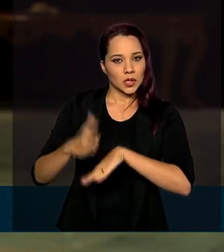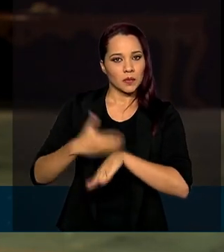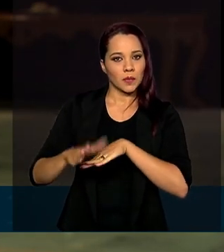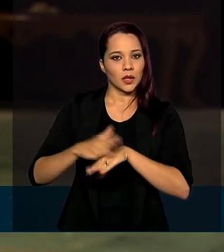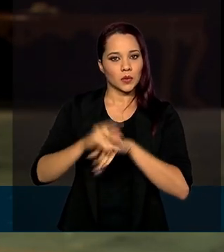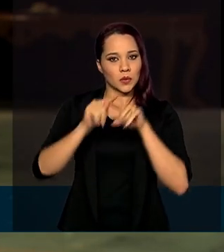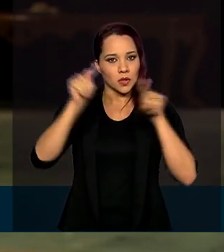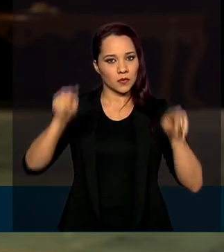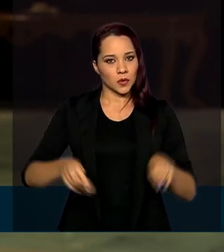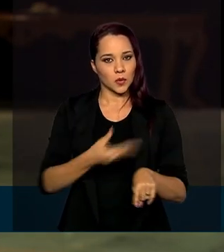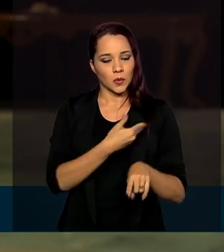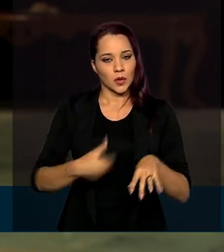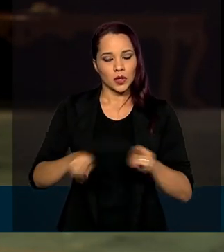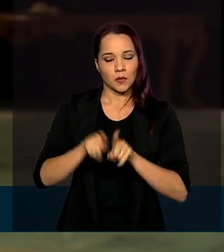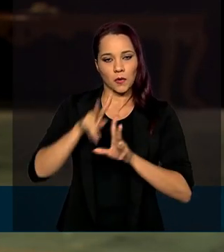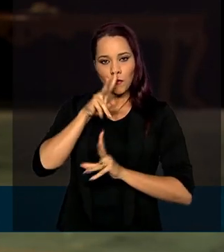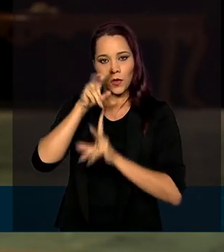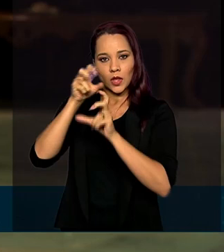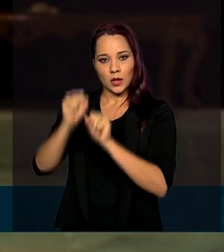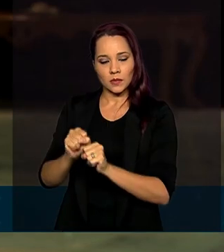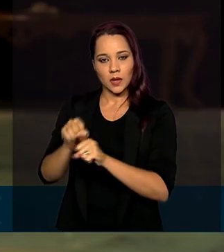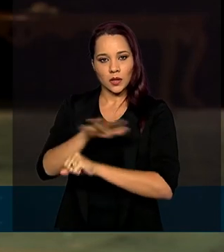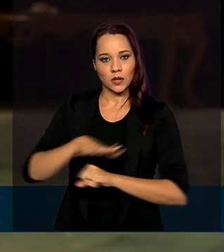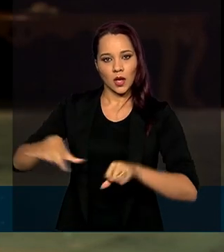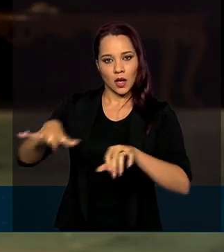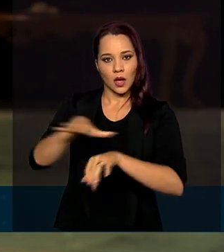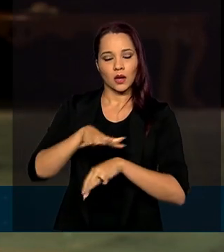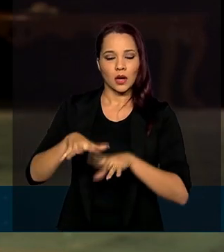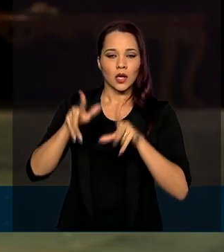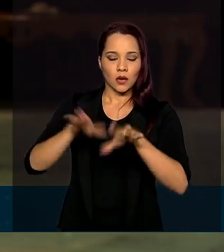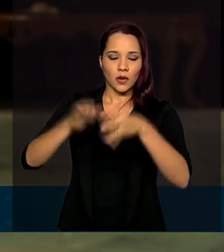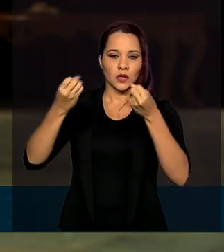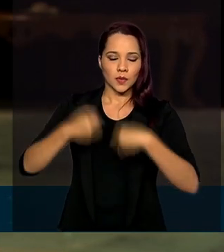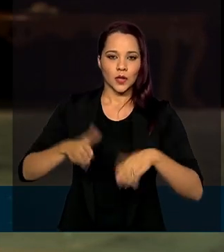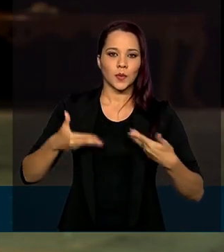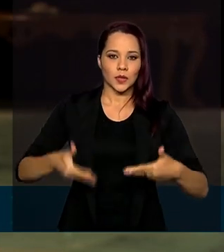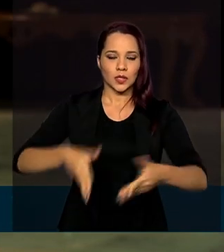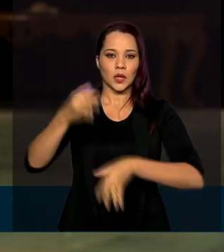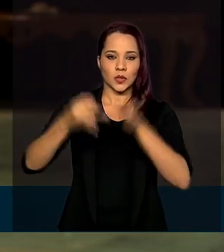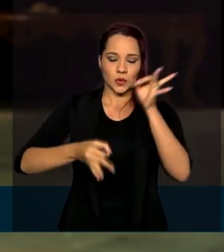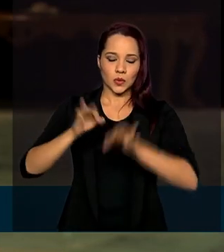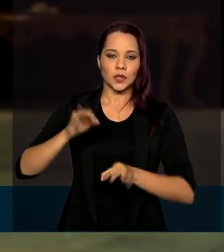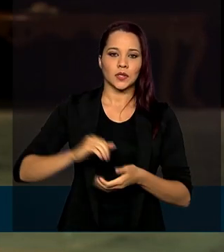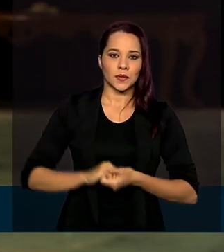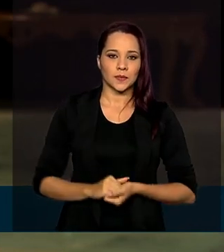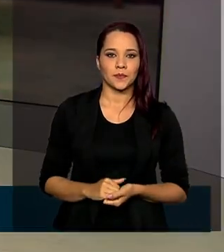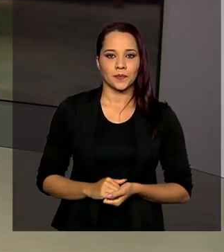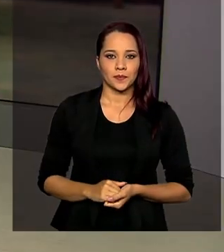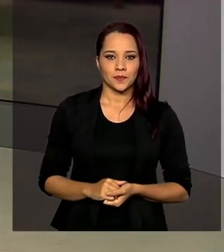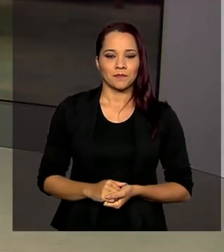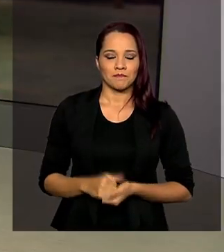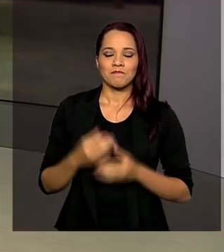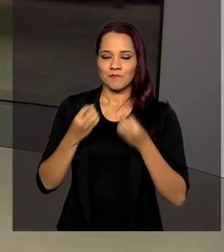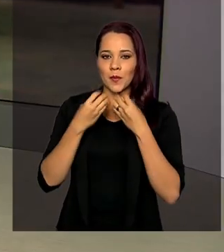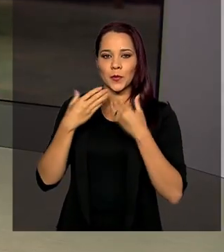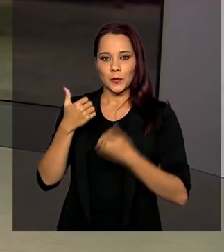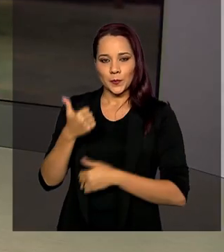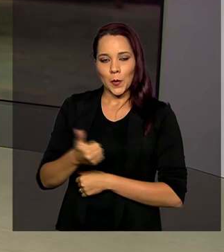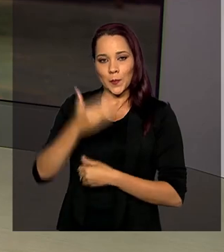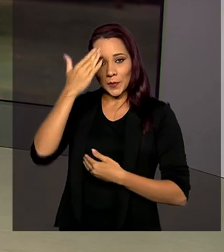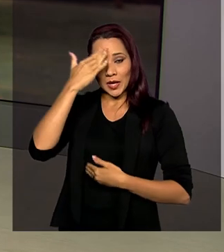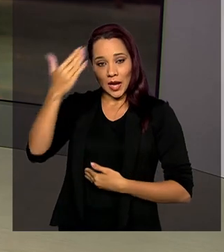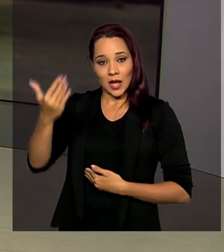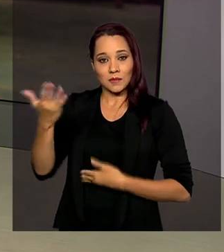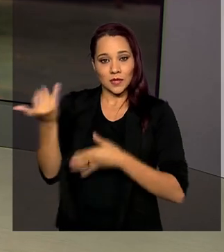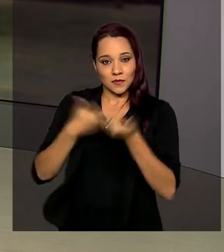públicos e o próprio fortalecimento das unidades, segundo o Ministério da Justiça e Segurança Pública. Roberto. Muito bom, Dani. Obrigado pelas